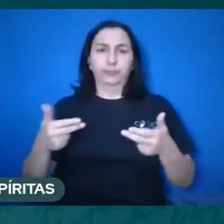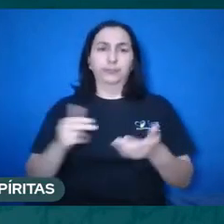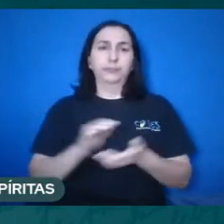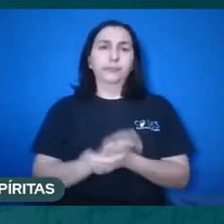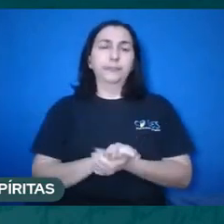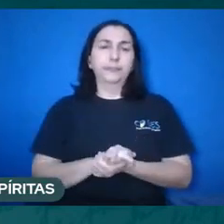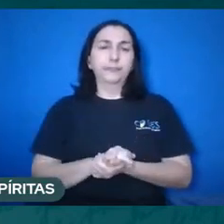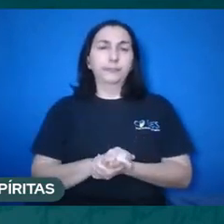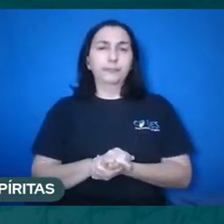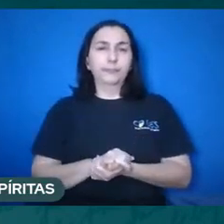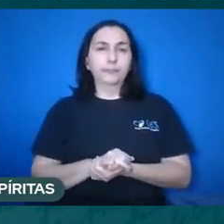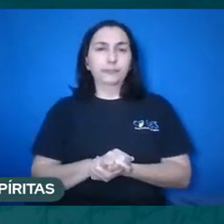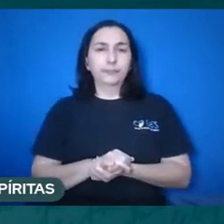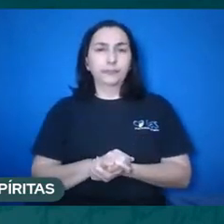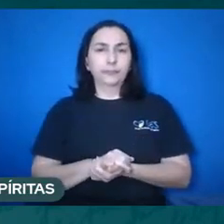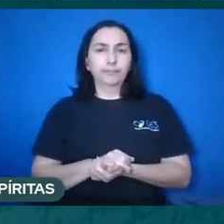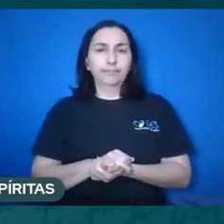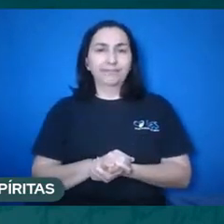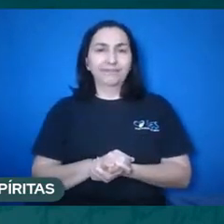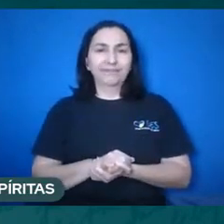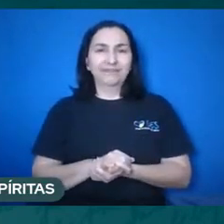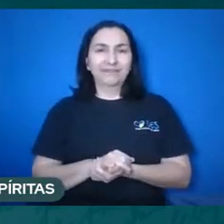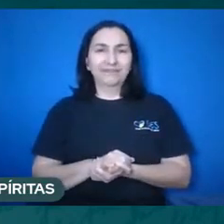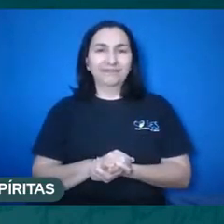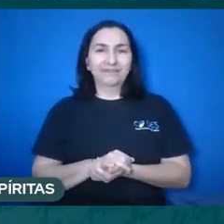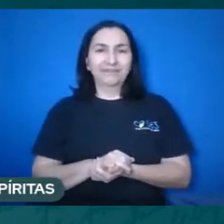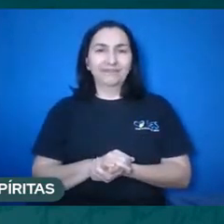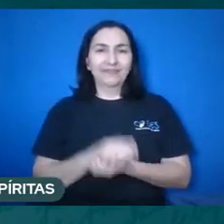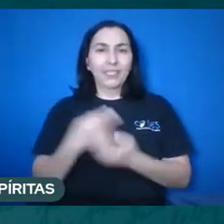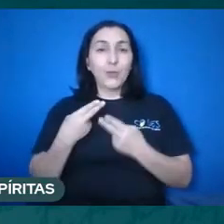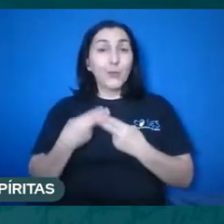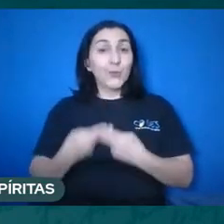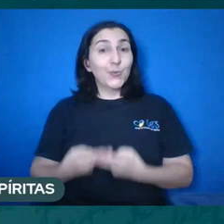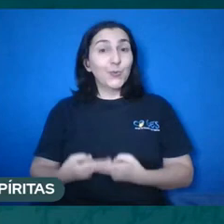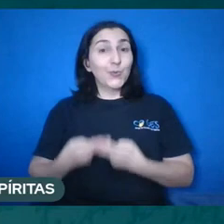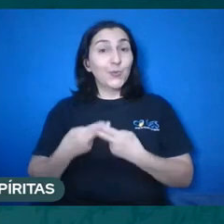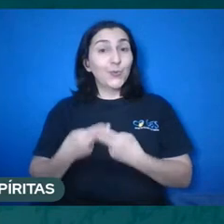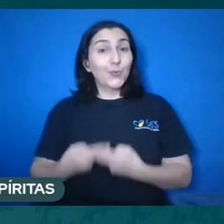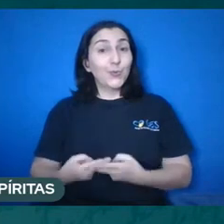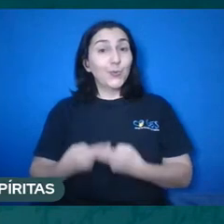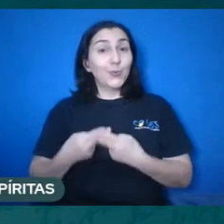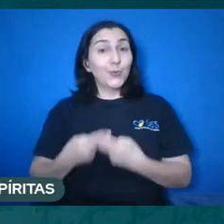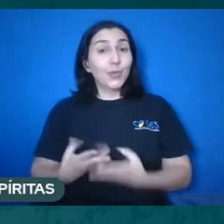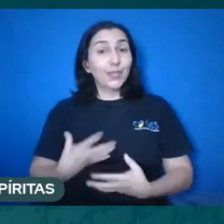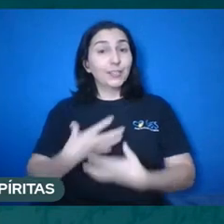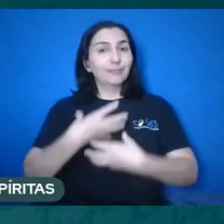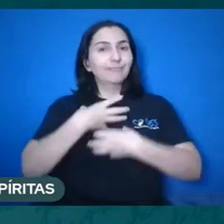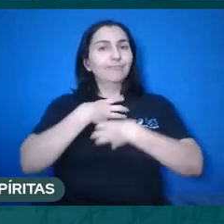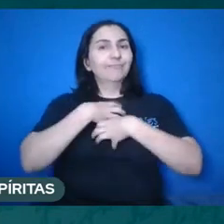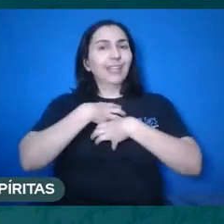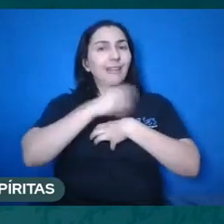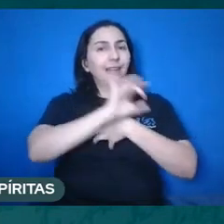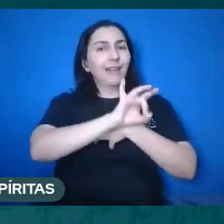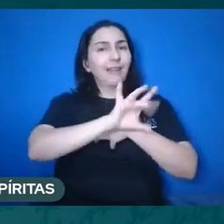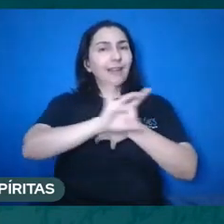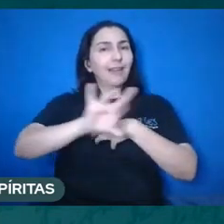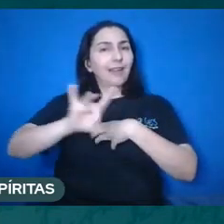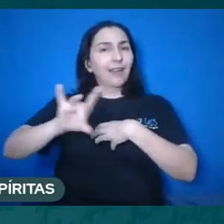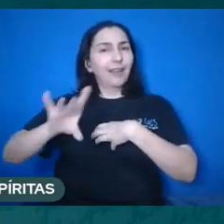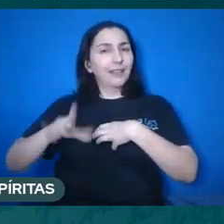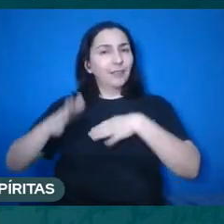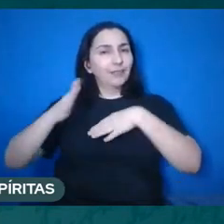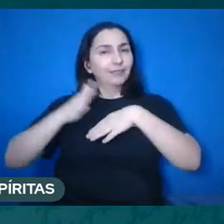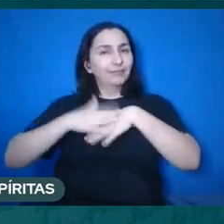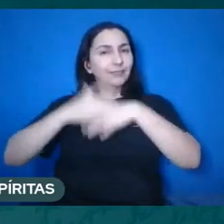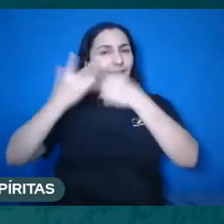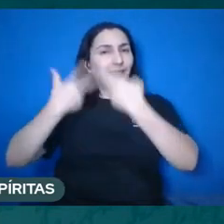Então vamos fazer o nosso e com paciência a cada um segundo as suas